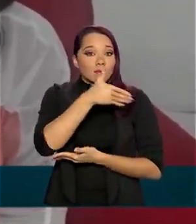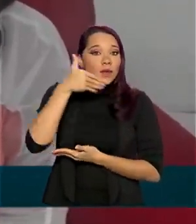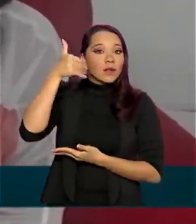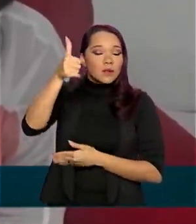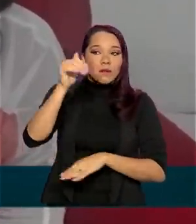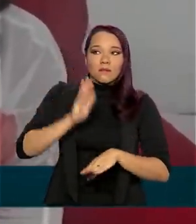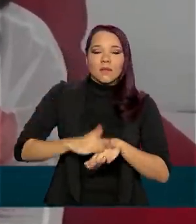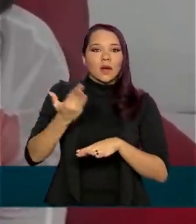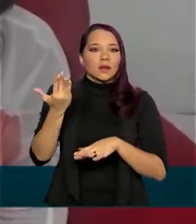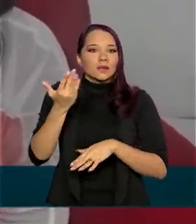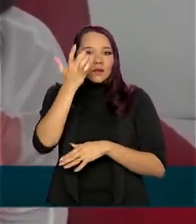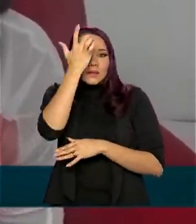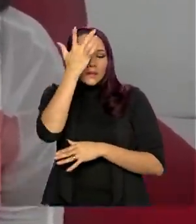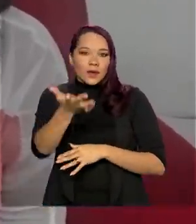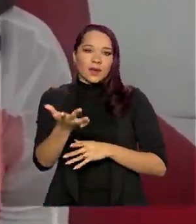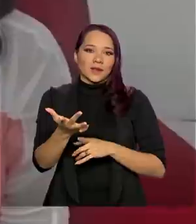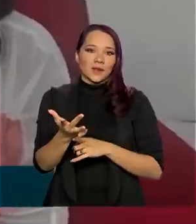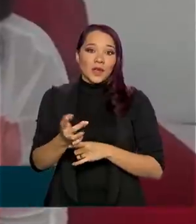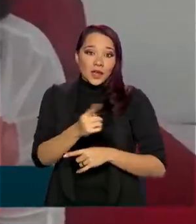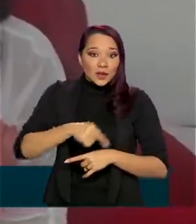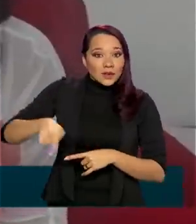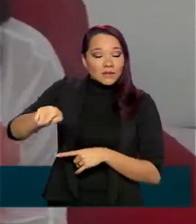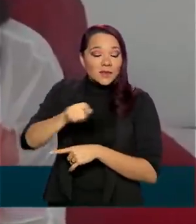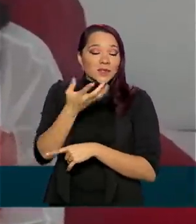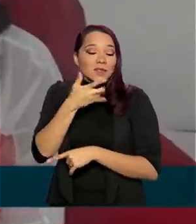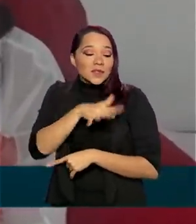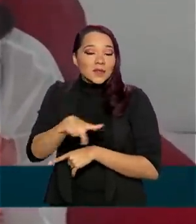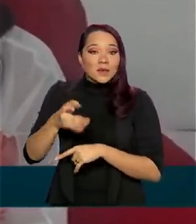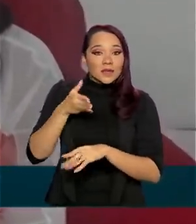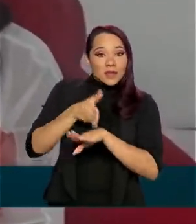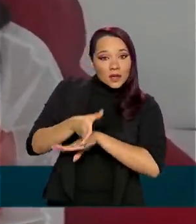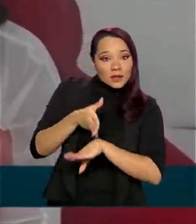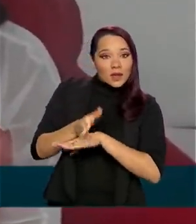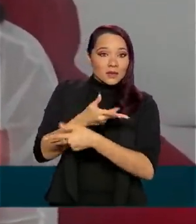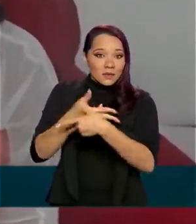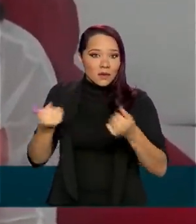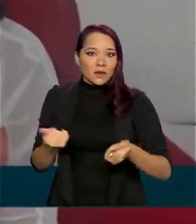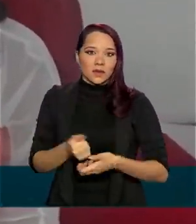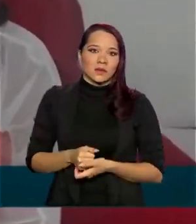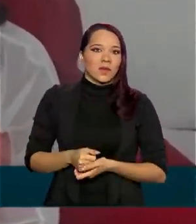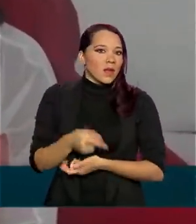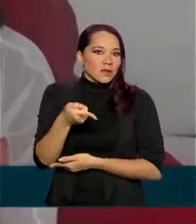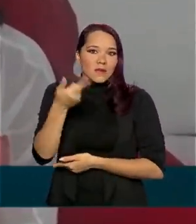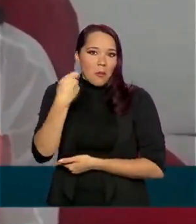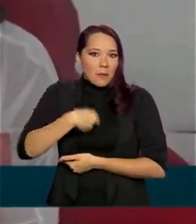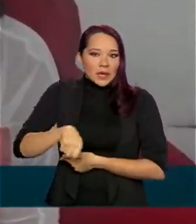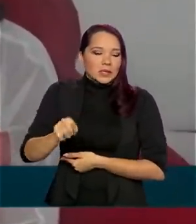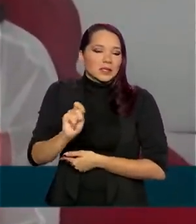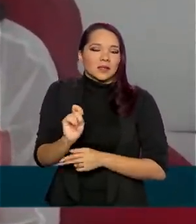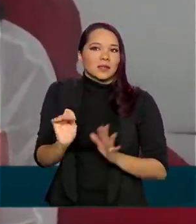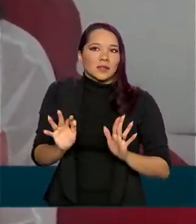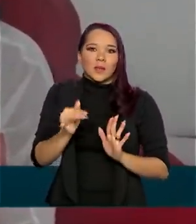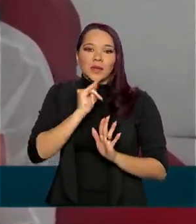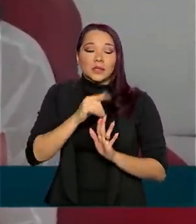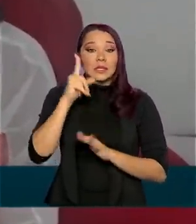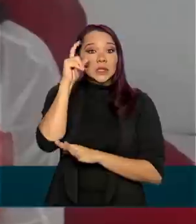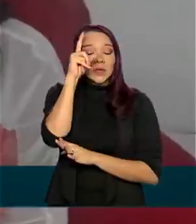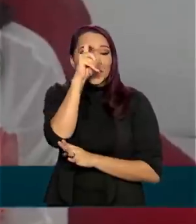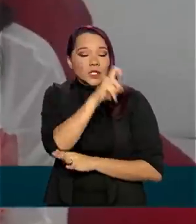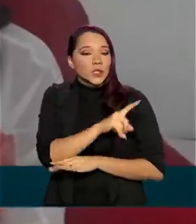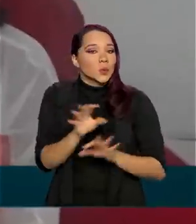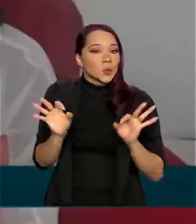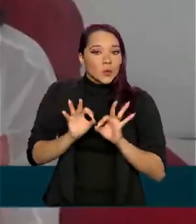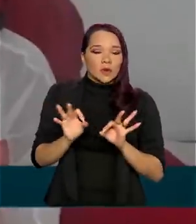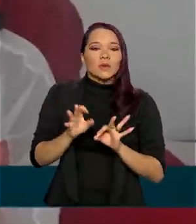mais, vai ficar mais fácil, que eles vão ter mais acessibilidade às coisas, não vão ter tanta dificuldade,